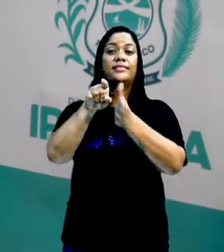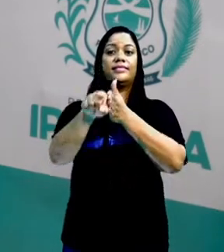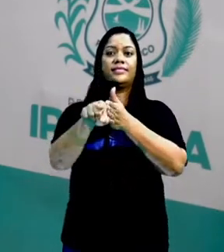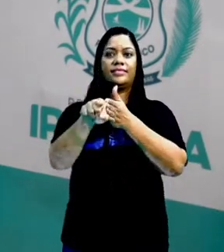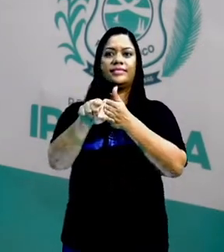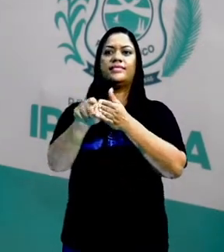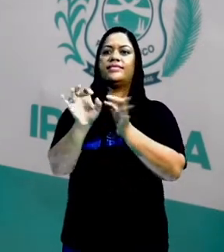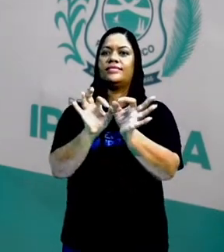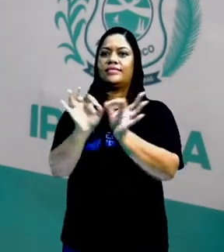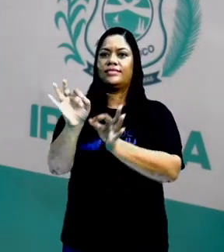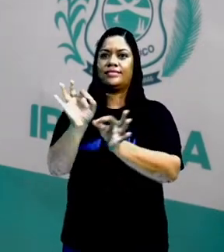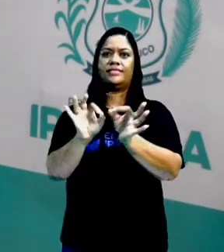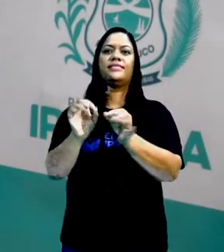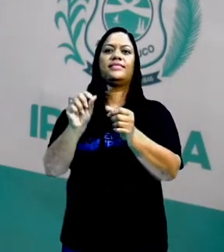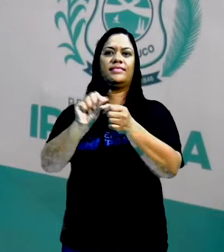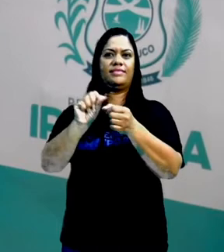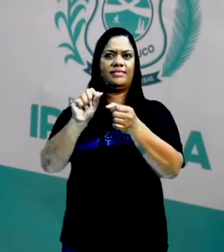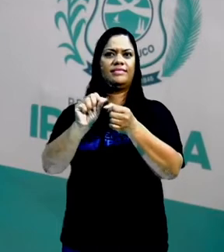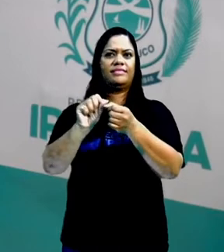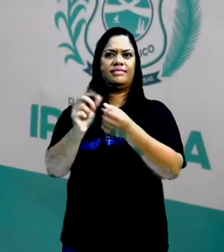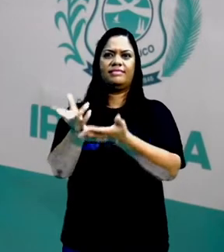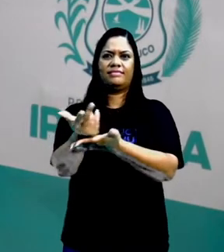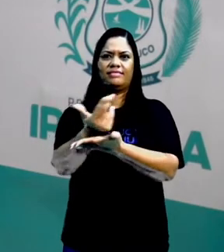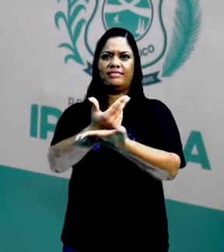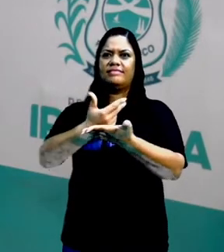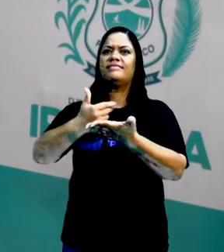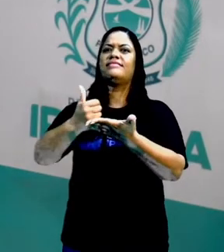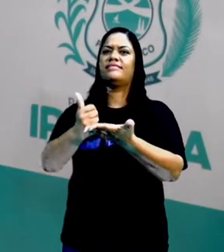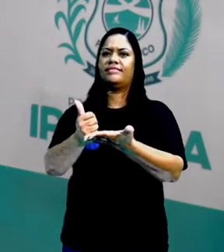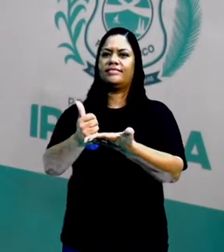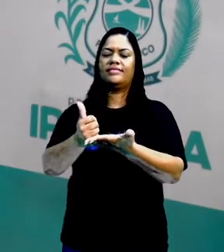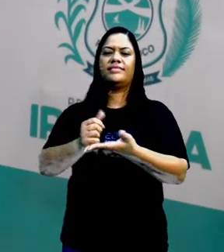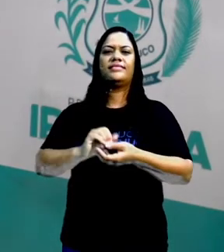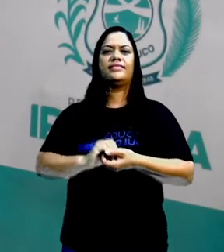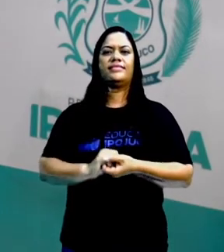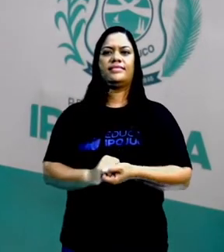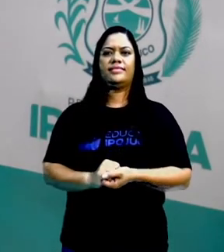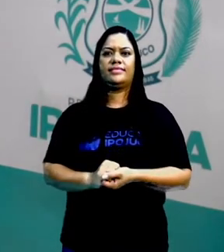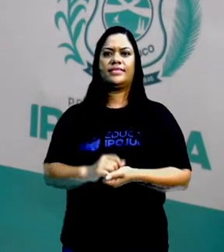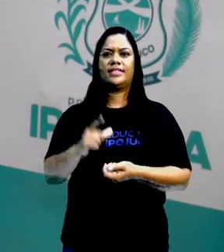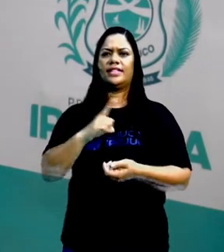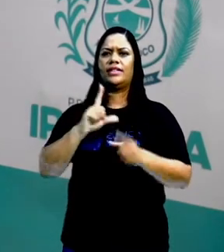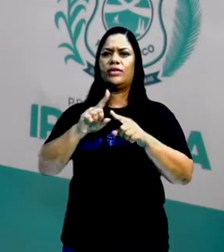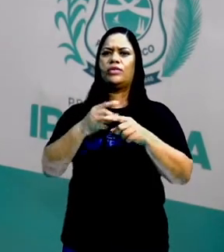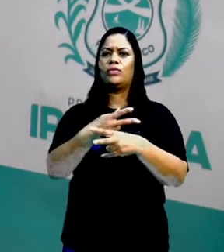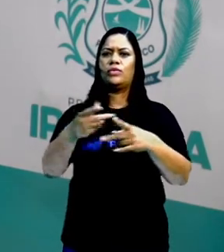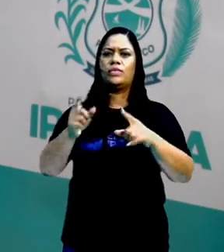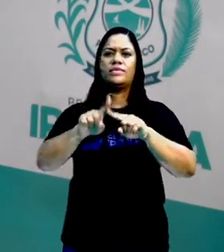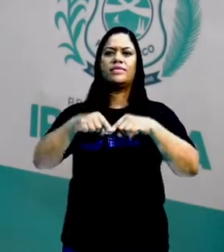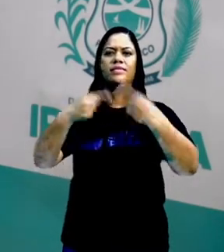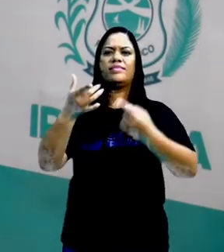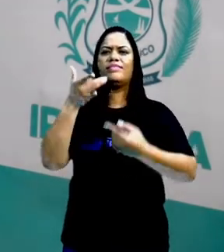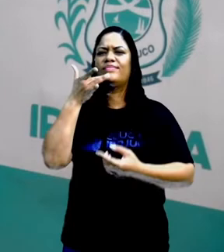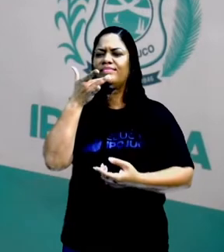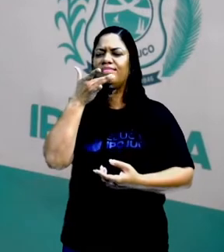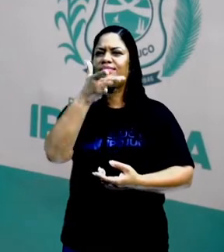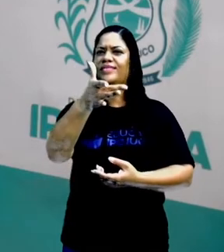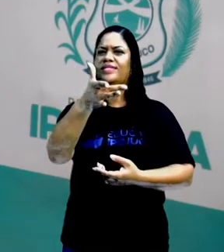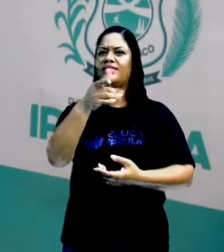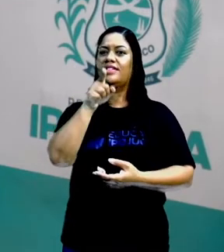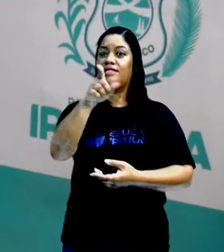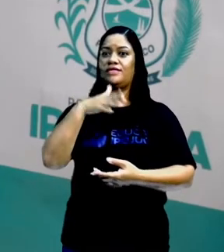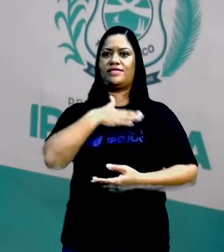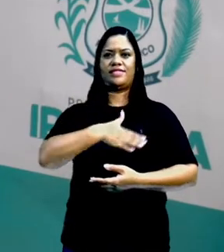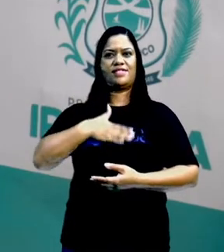formando a asa da xícara. E me pergunto já em prosa, existe coisa mais gostosa? Você